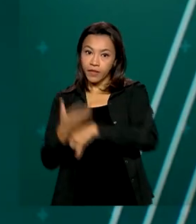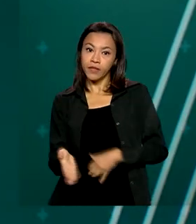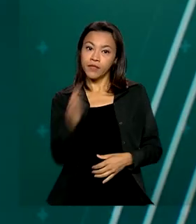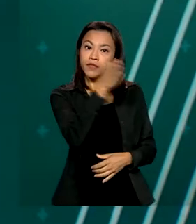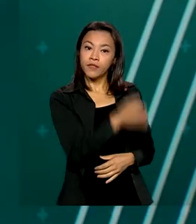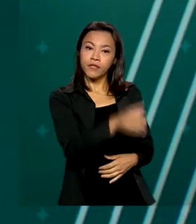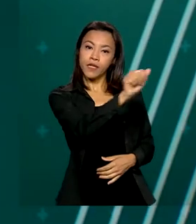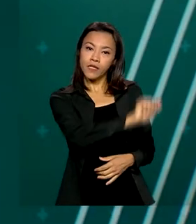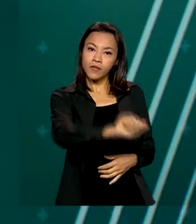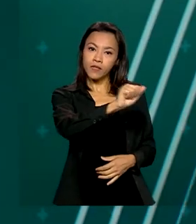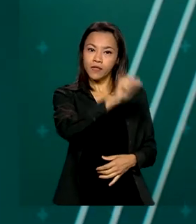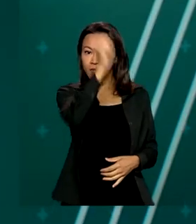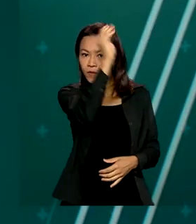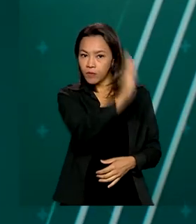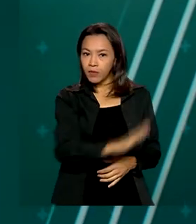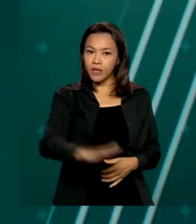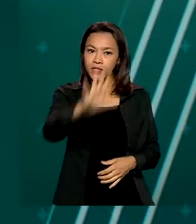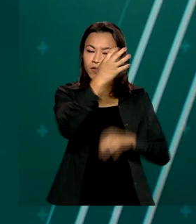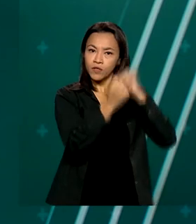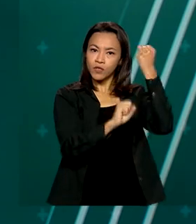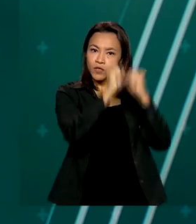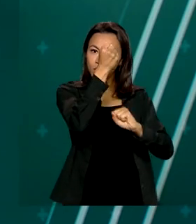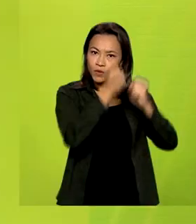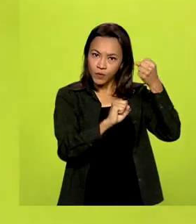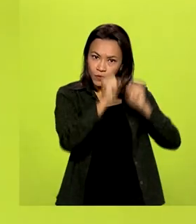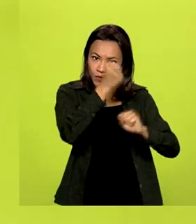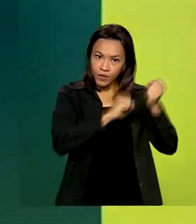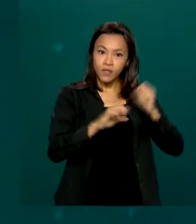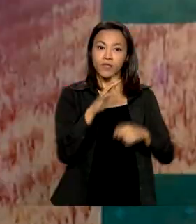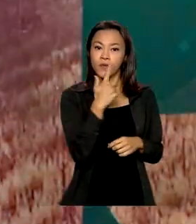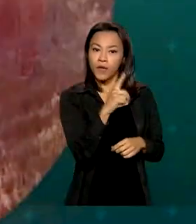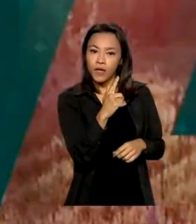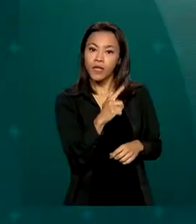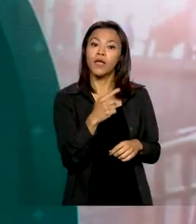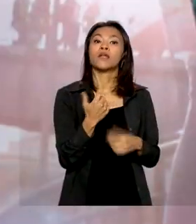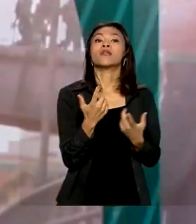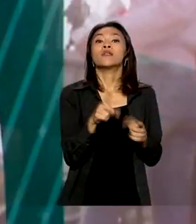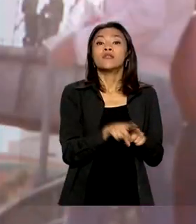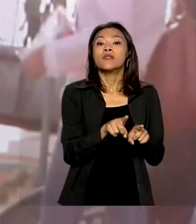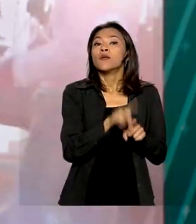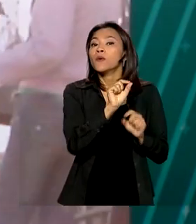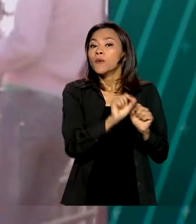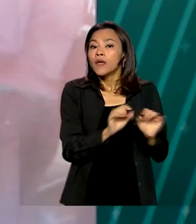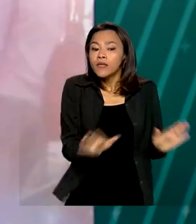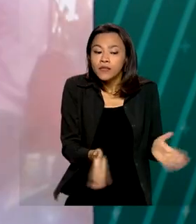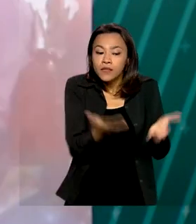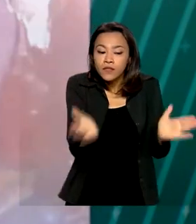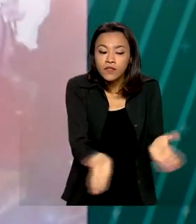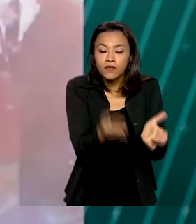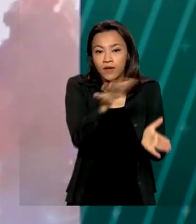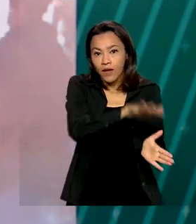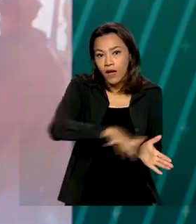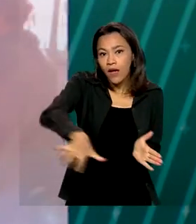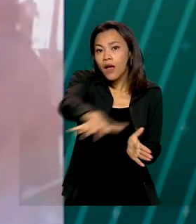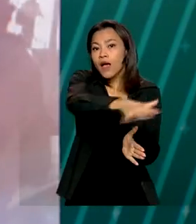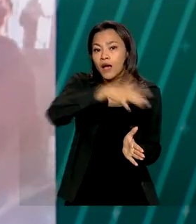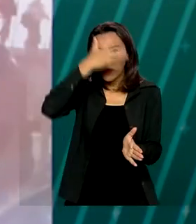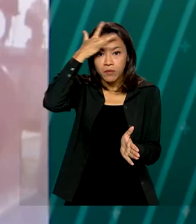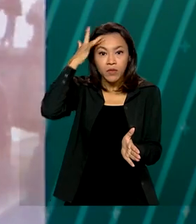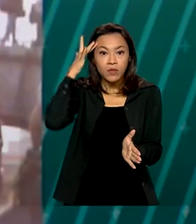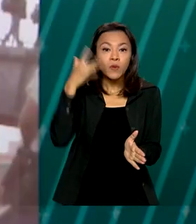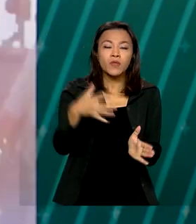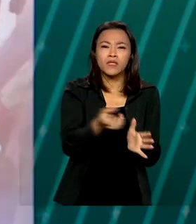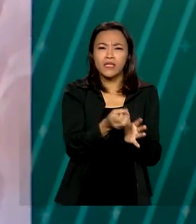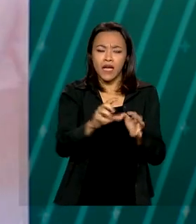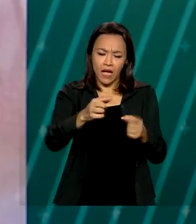Brasileira das Indústrias de Refrigerantes e de Bebidas Não Alcoólicas pretende incentivar a população a descartar